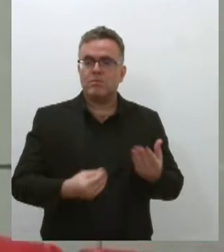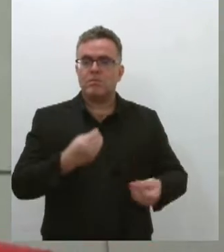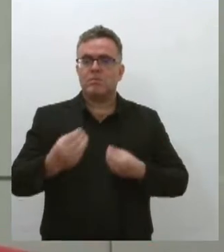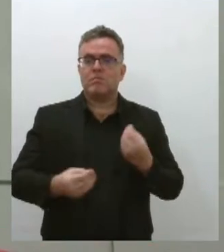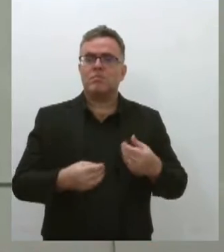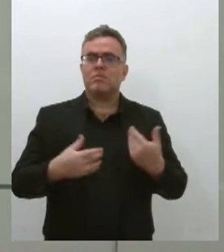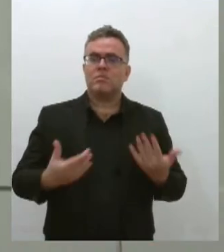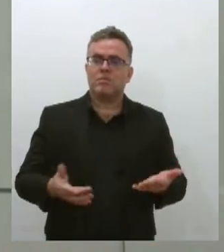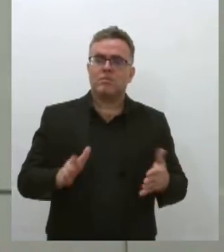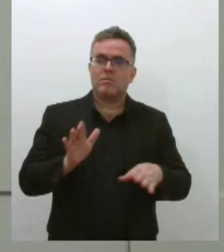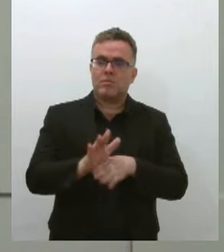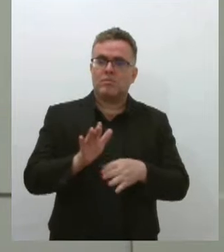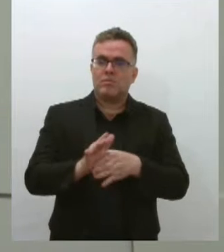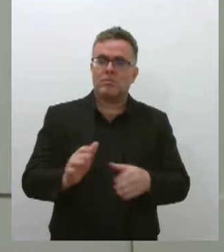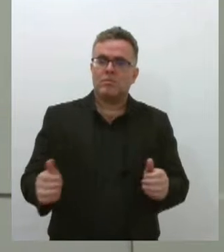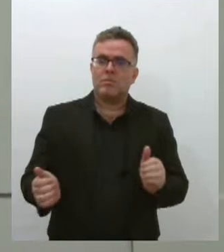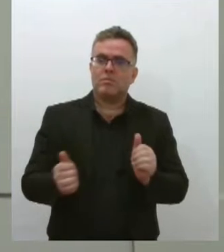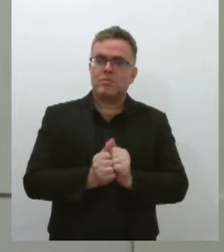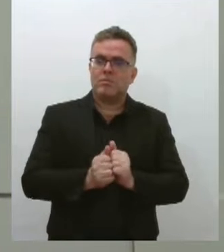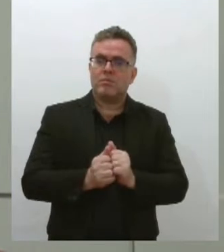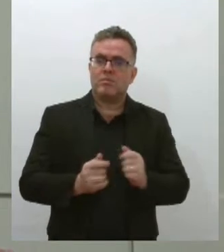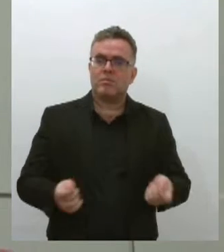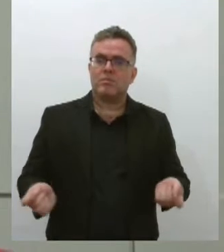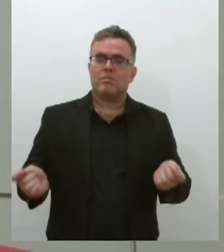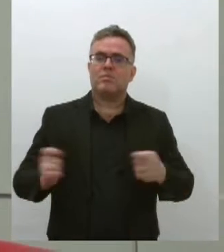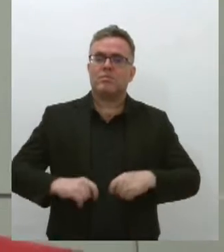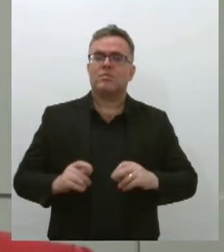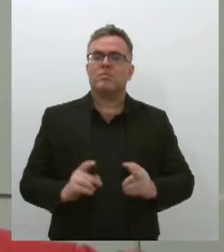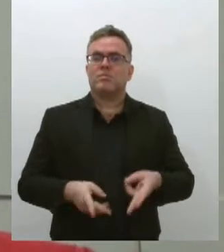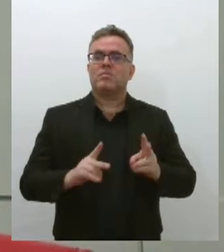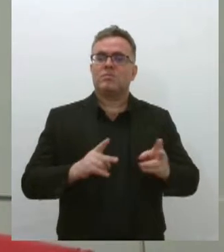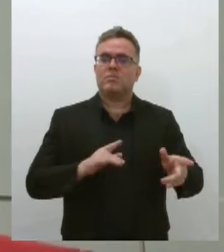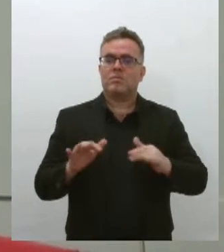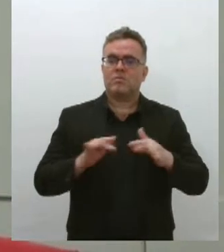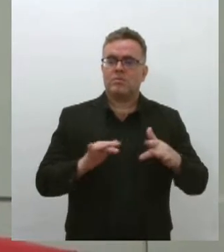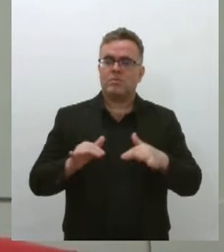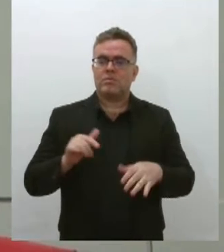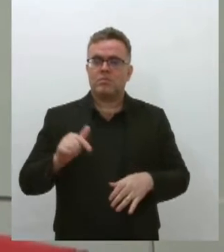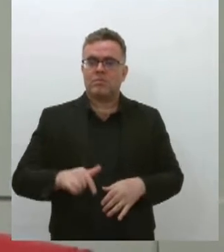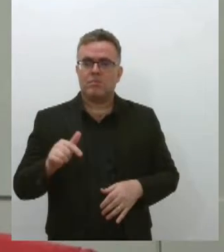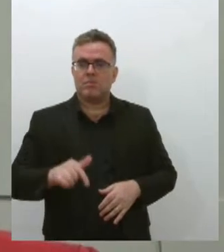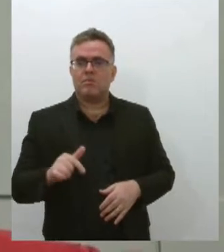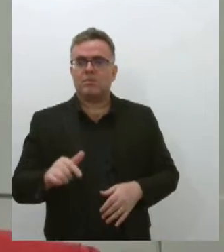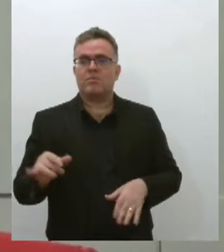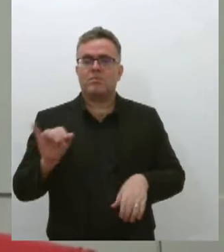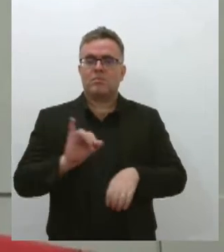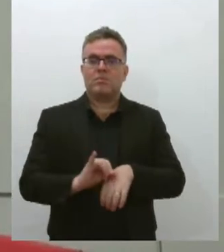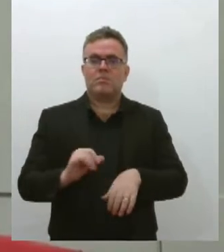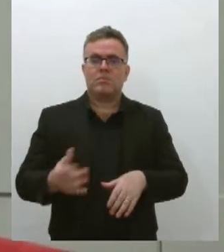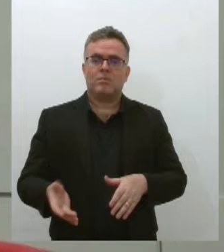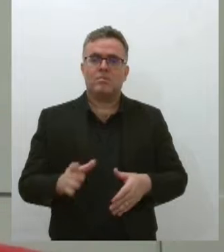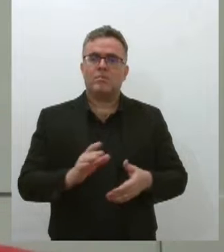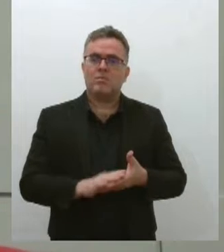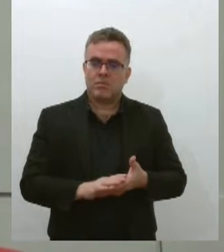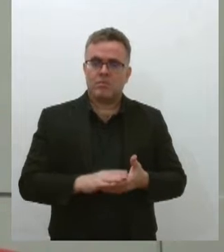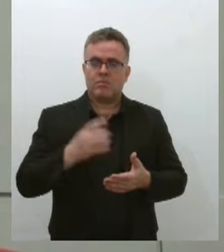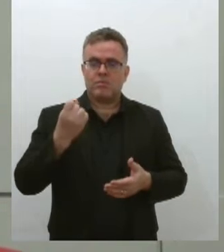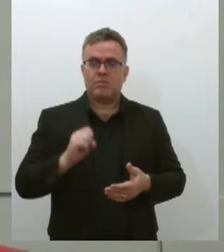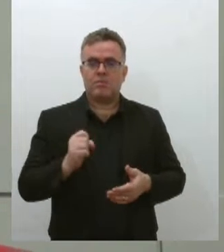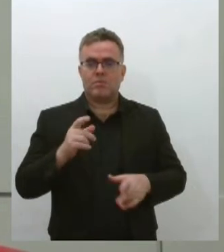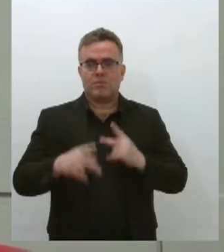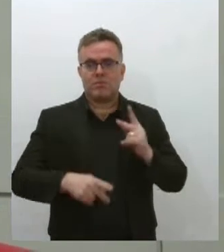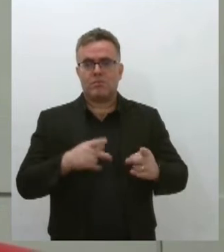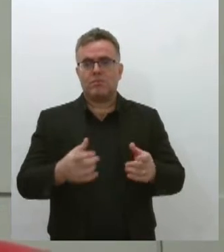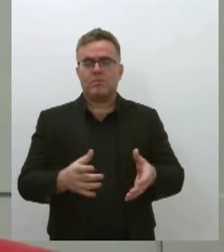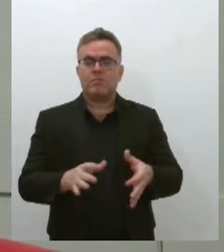junto com ela, todo esse movimento daqui da capital, o Estado de Sergipe, que me abraçou junto